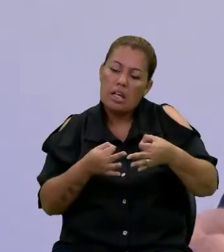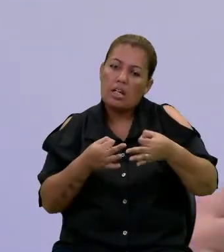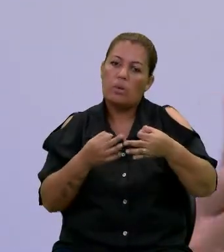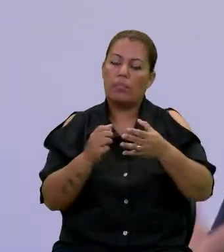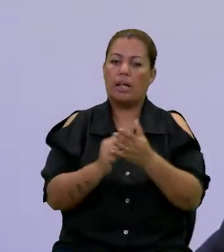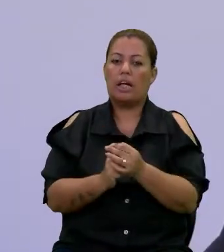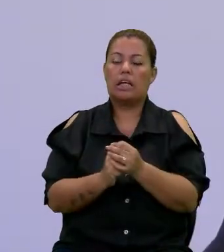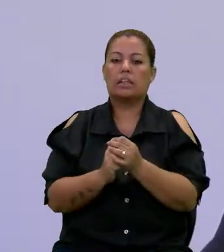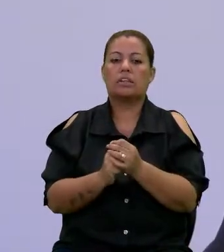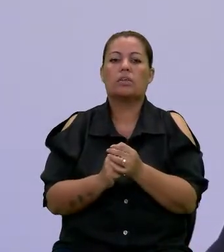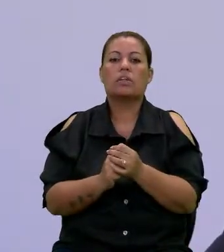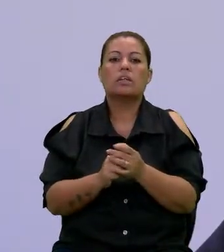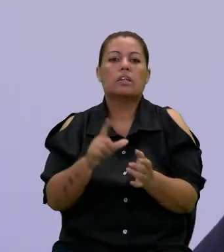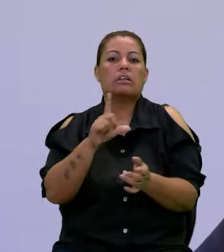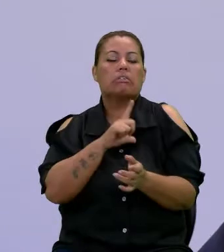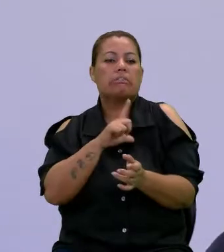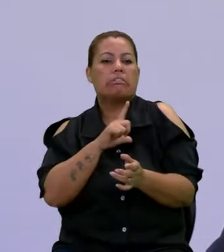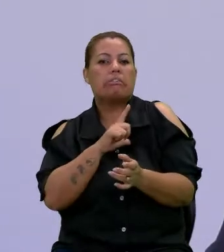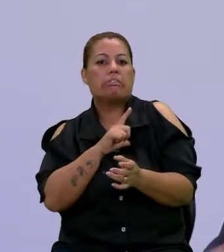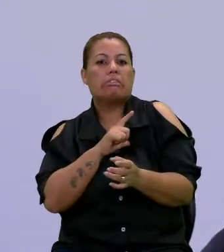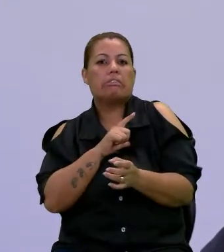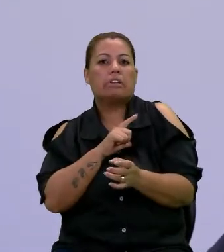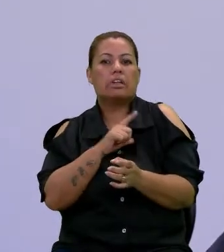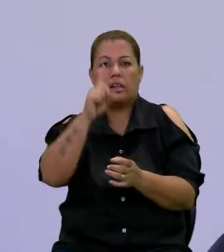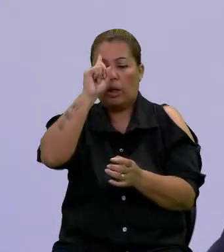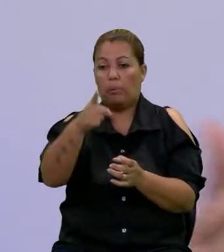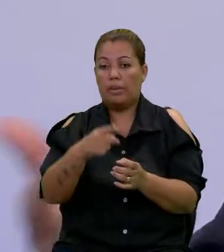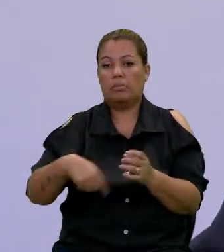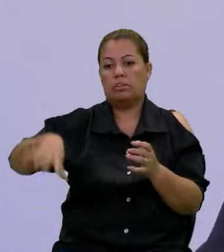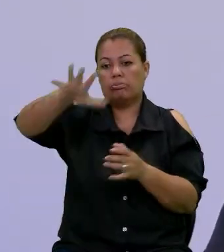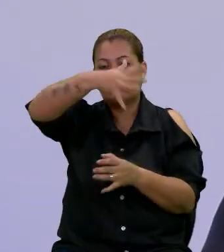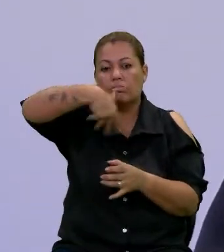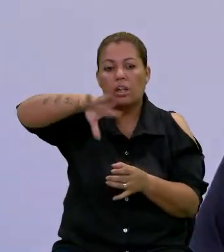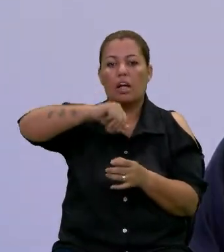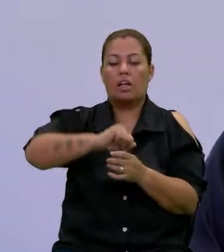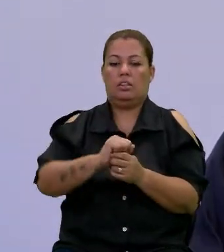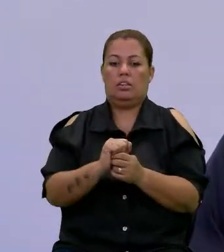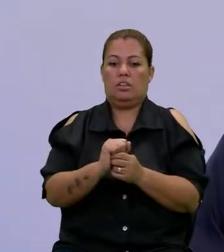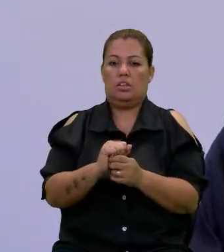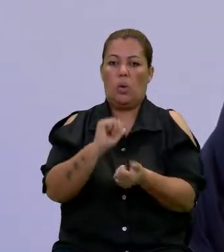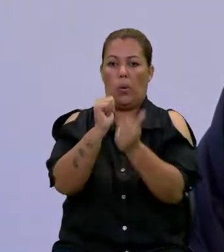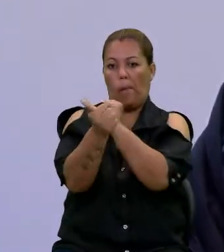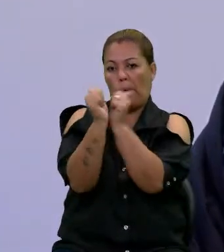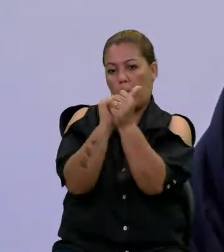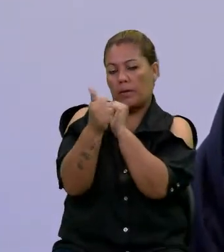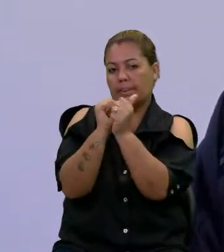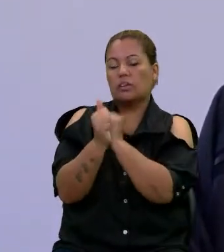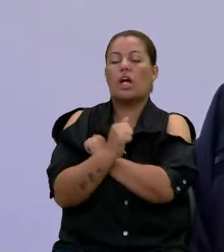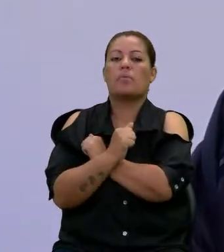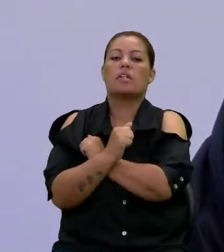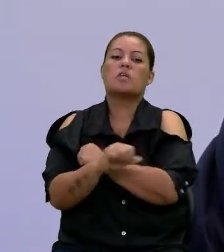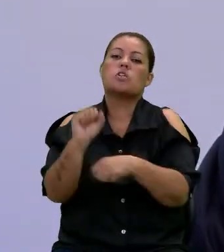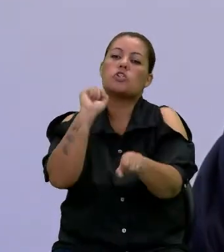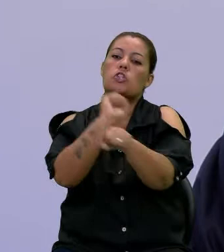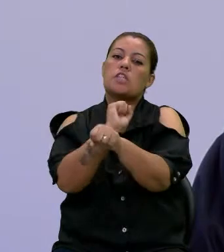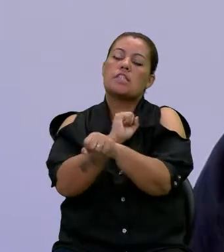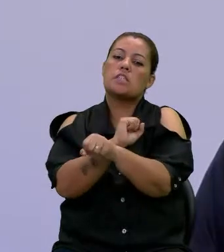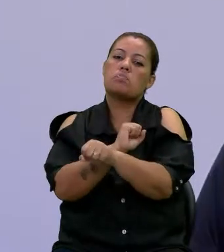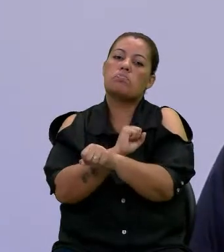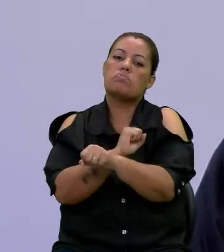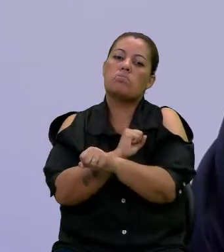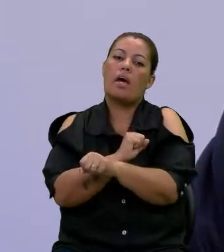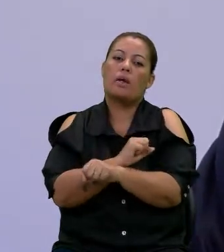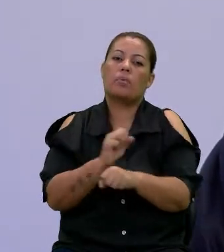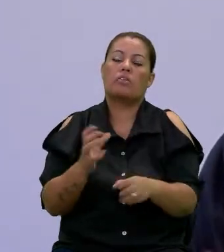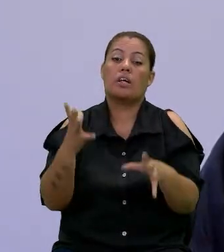que, inclusive, contempla uma demanda da região que é o centro de reabilitação. A gente espera que o plano venha a